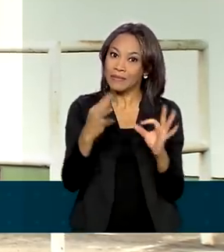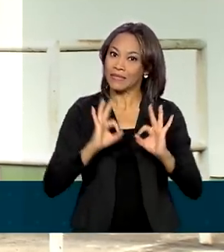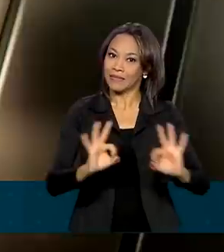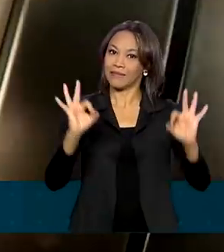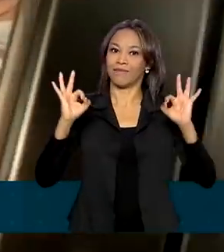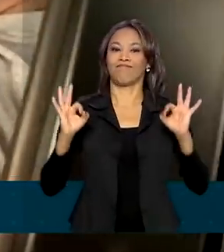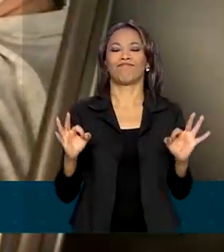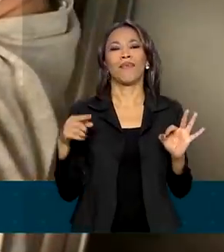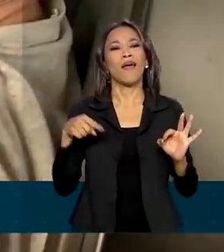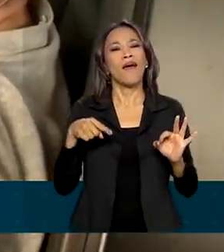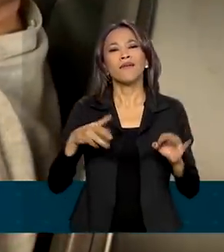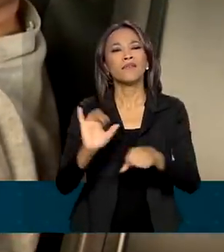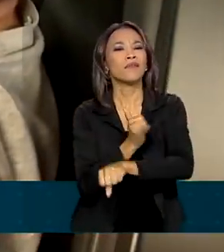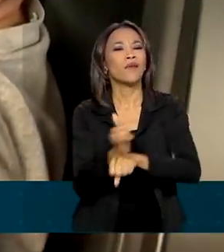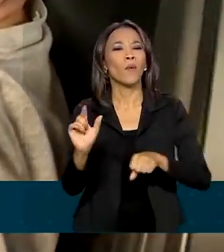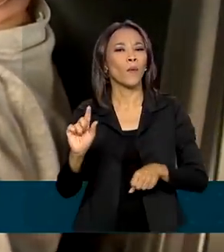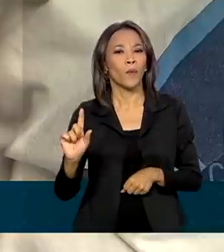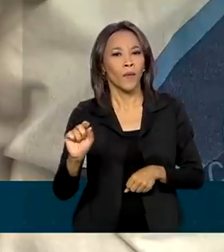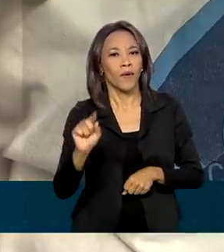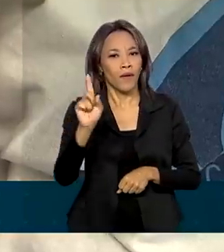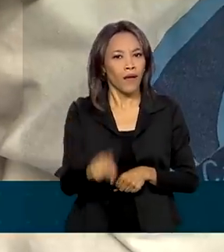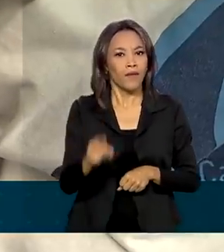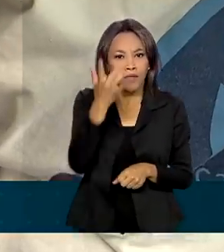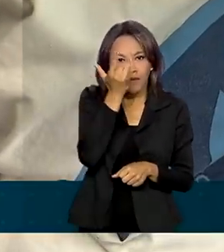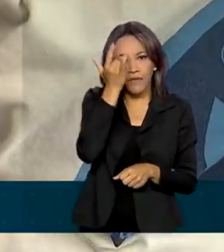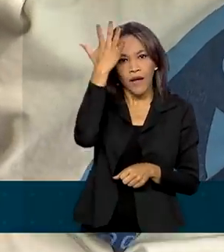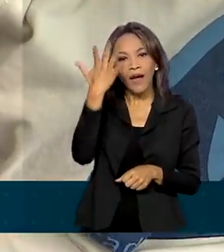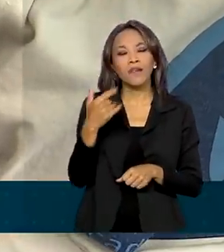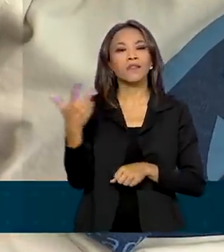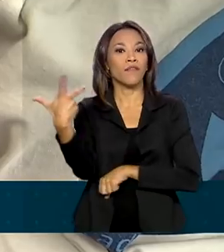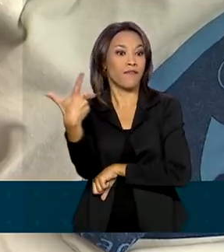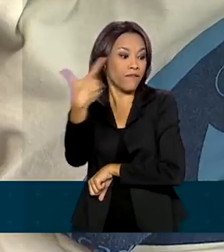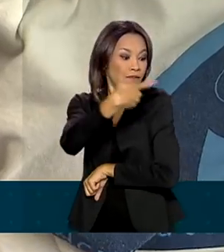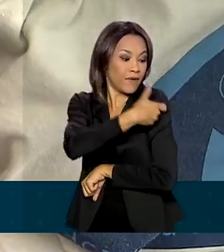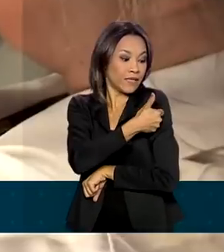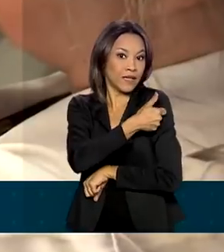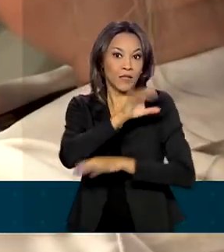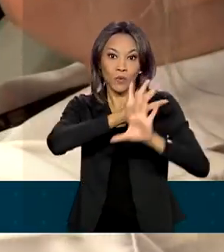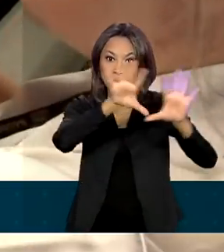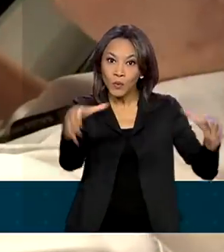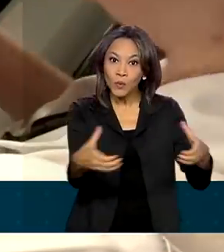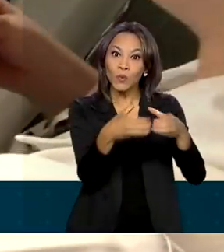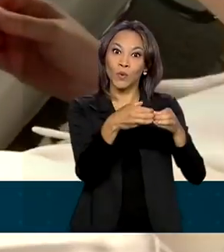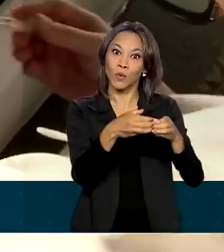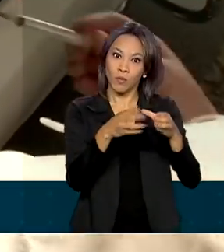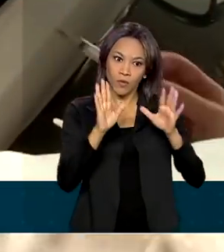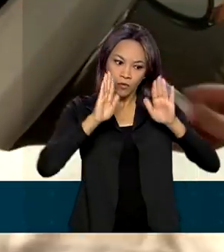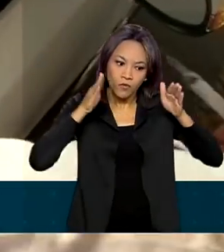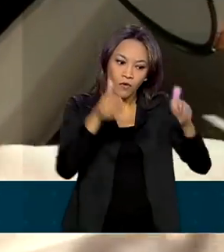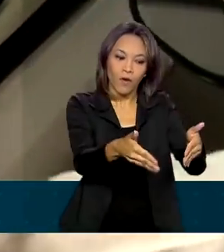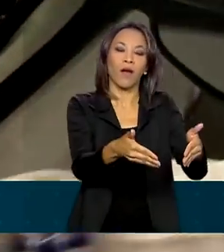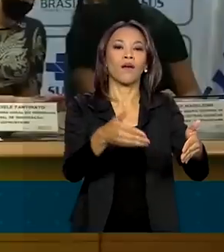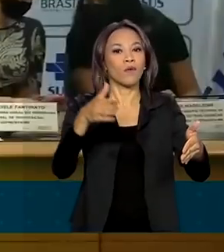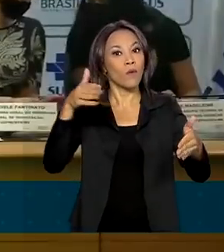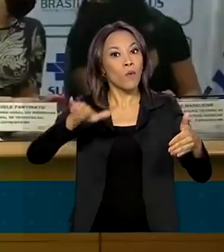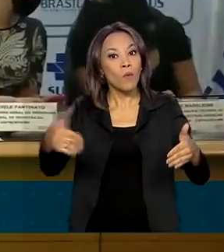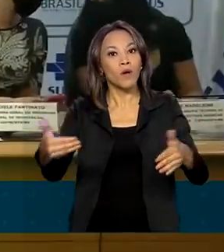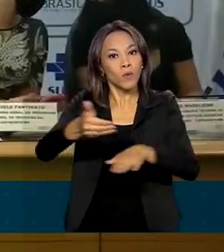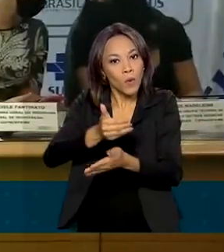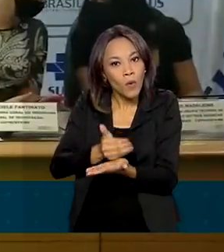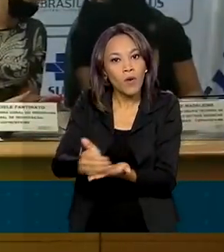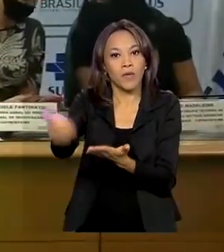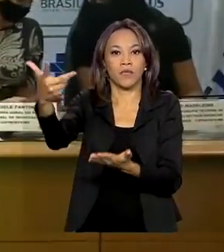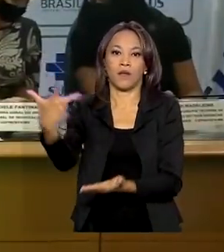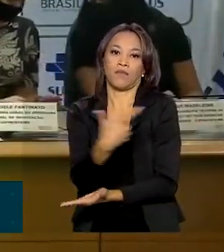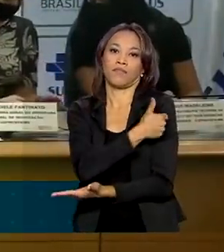medida, segundo o Ministério, é para facilitar a vacinação dos públicos prioritários quando o plano começar a valer. Nós estamos